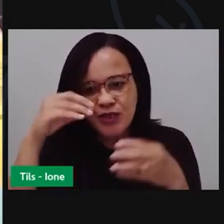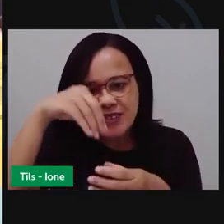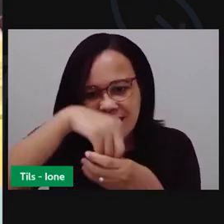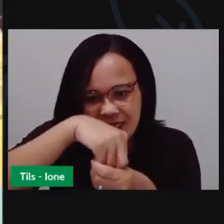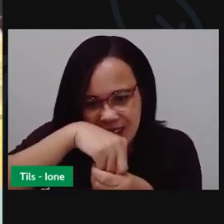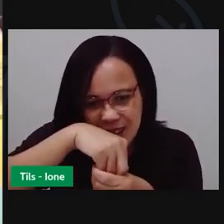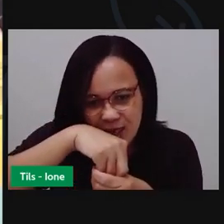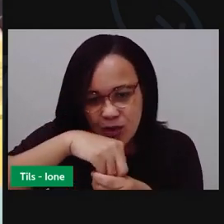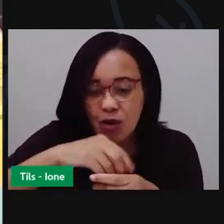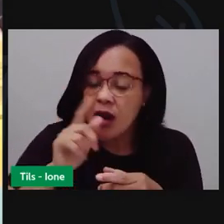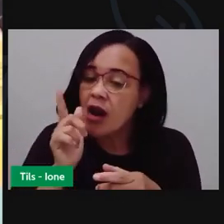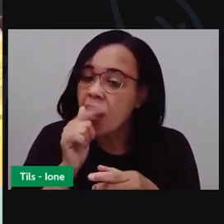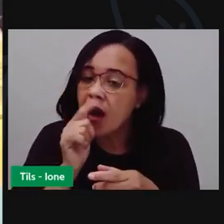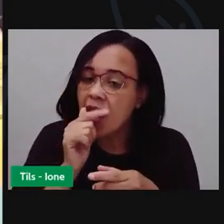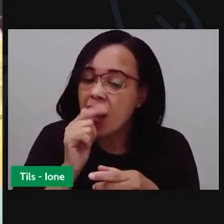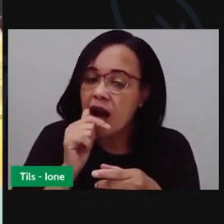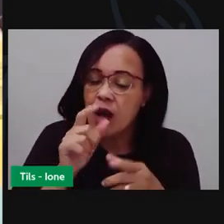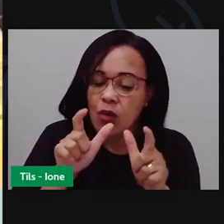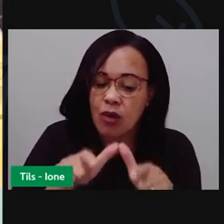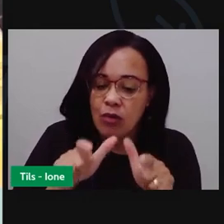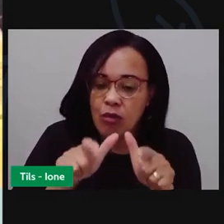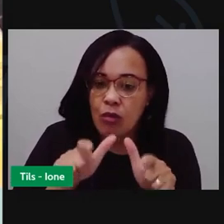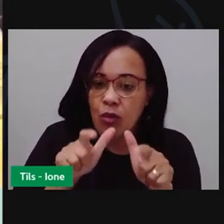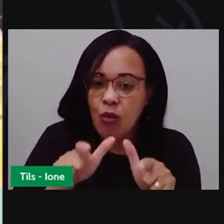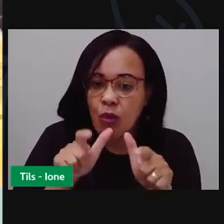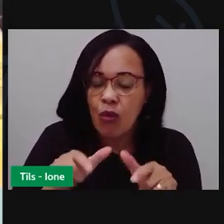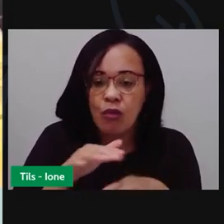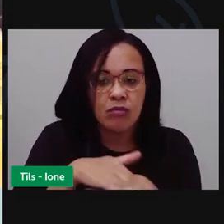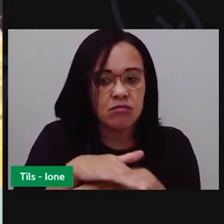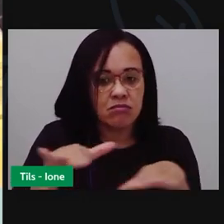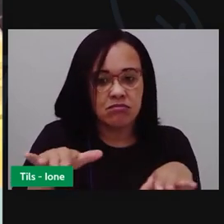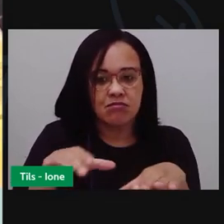eu vou colocar água aqui, tá vendo?